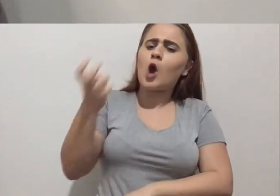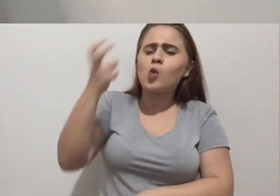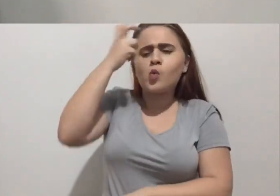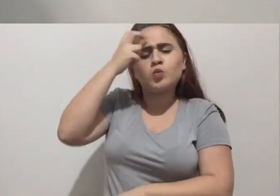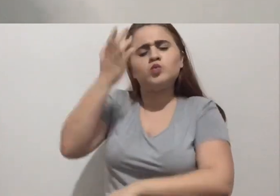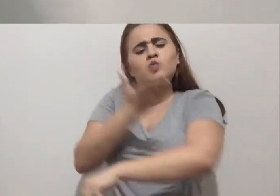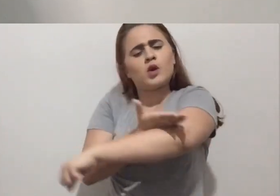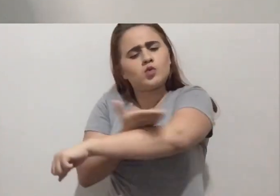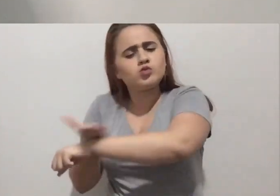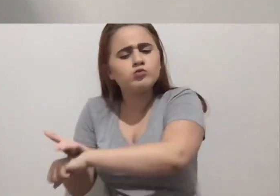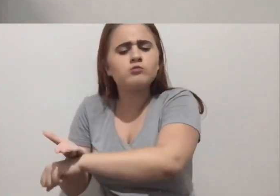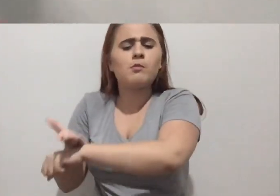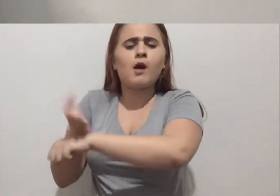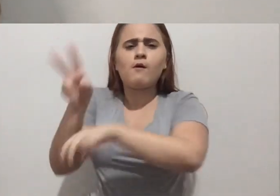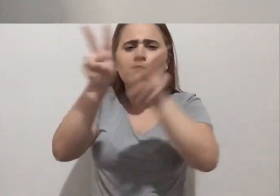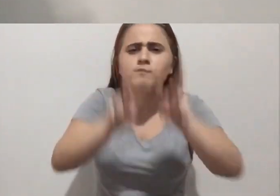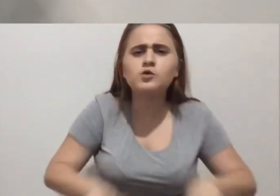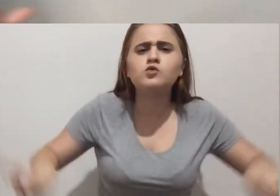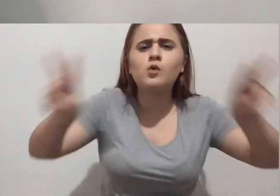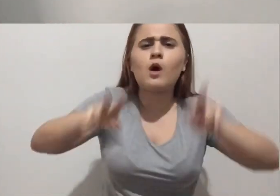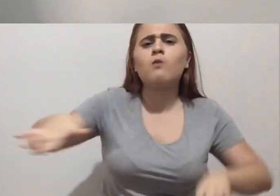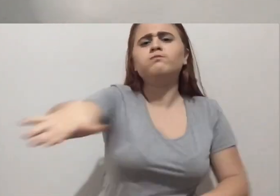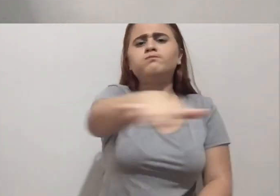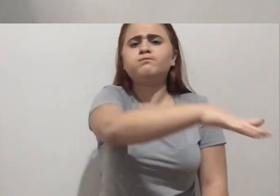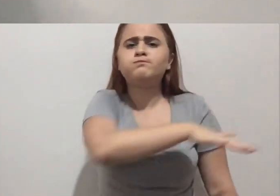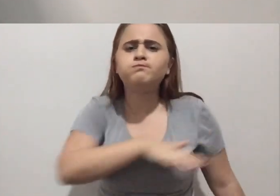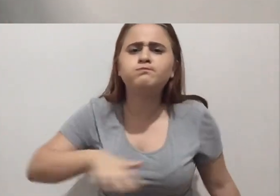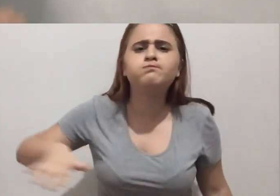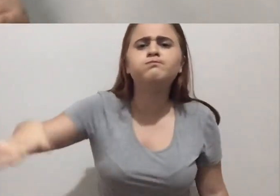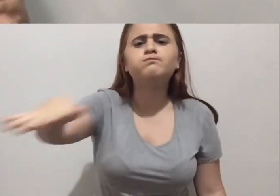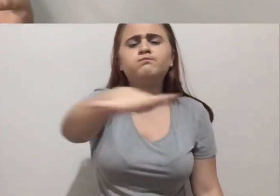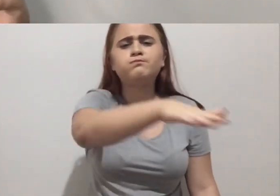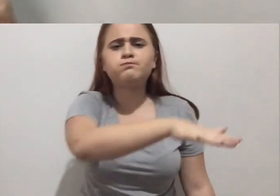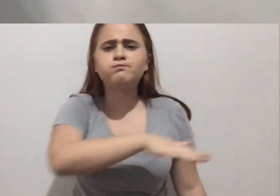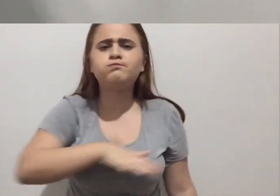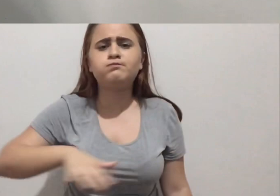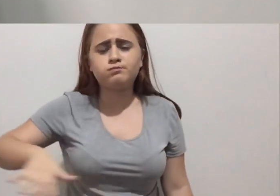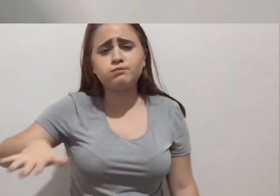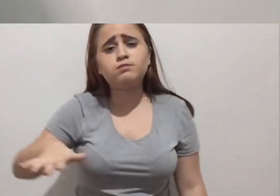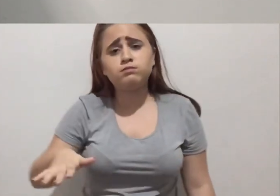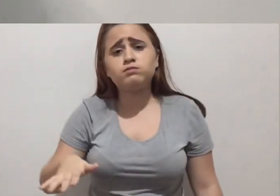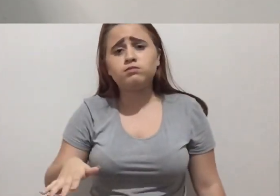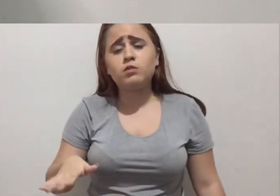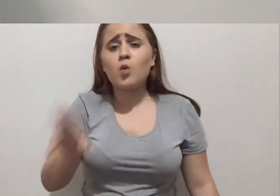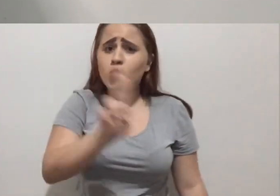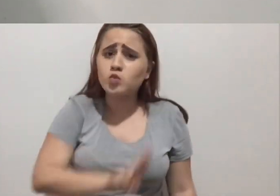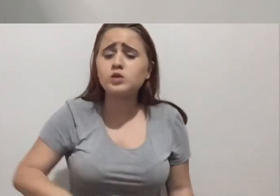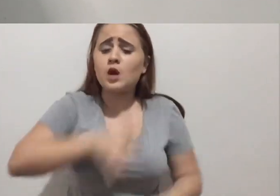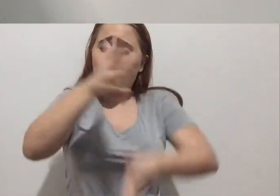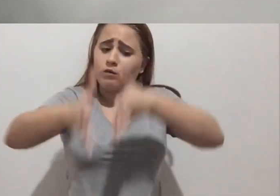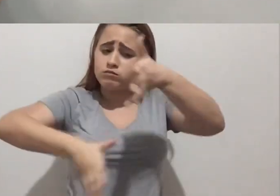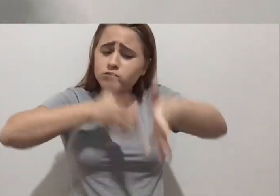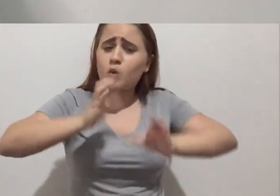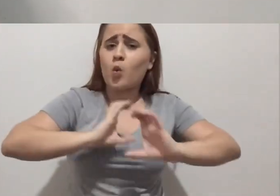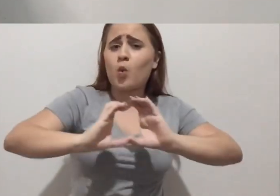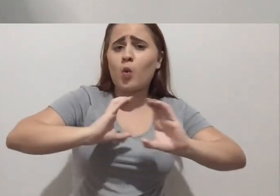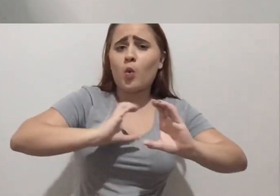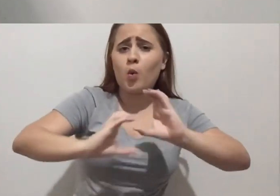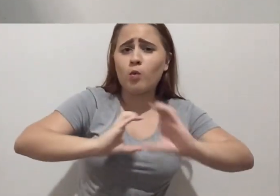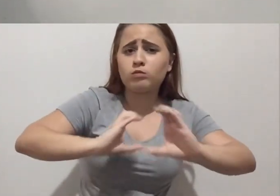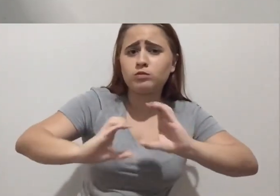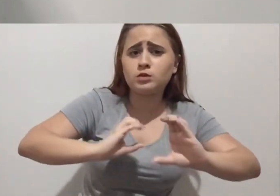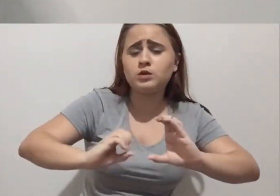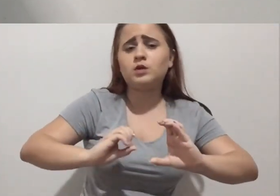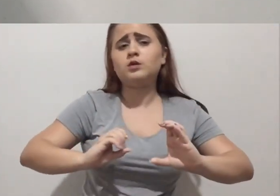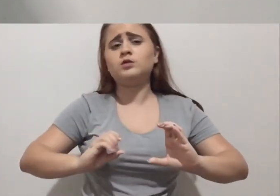Aquela cultura de utilizar uma língua visual, uma língua espacial, né? Utilizar a língua de sinais e ter os costumes